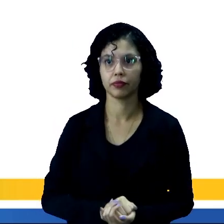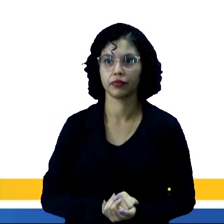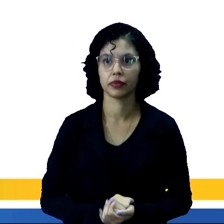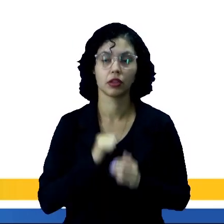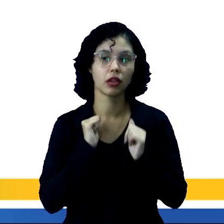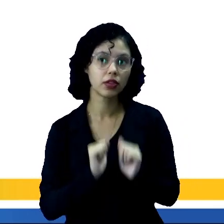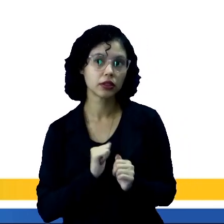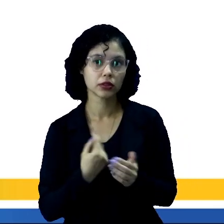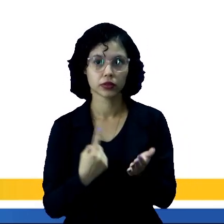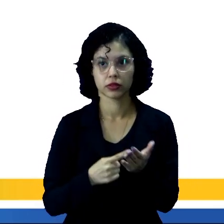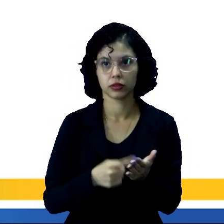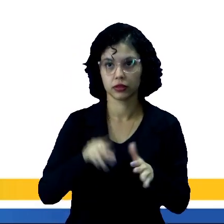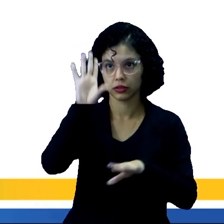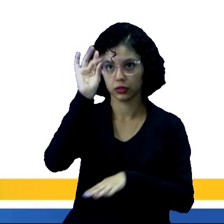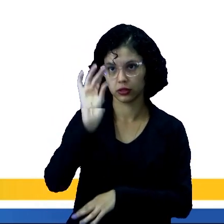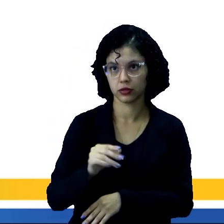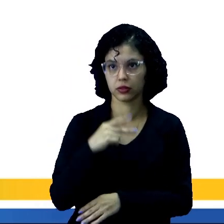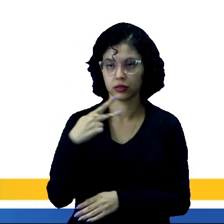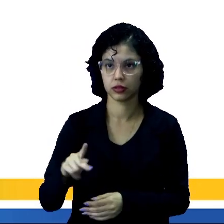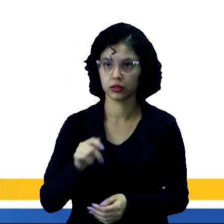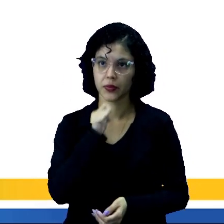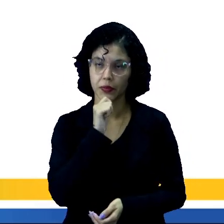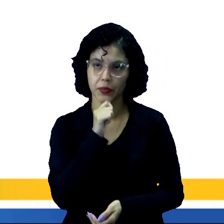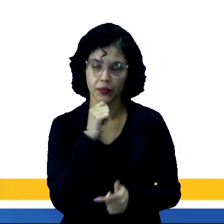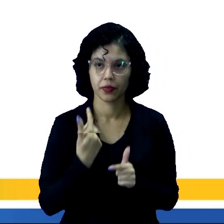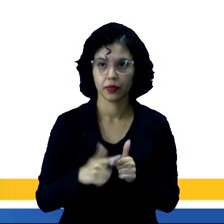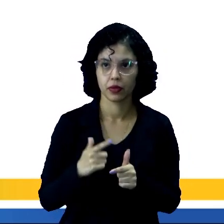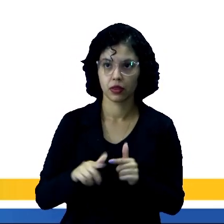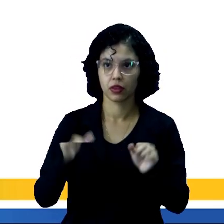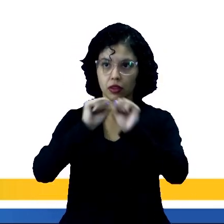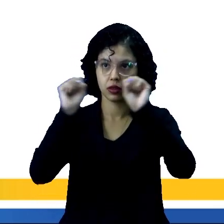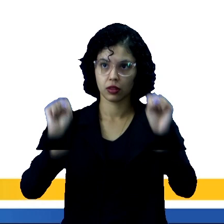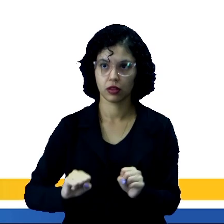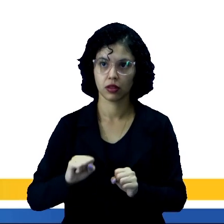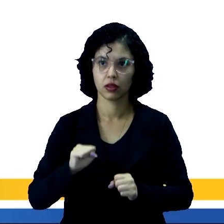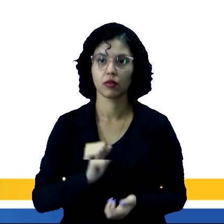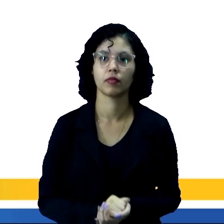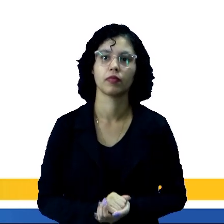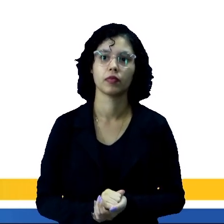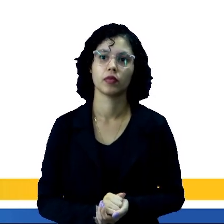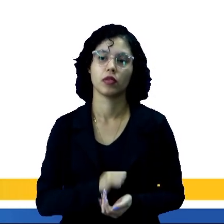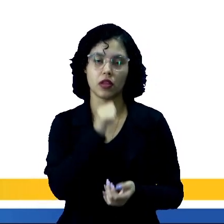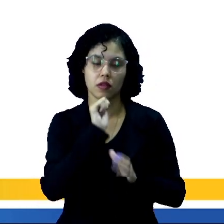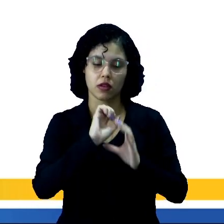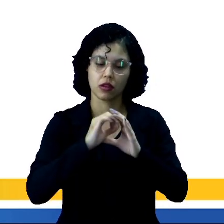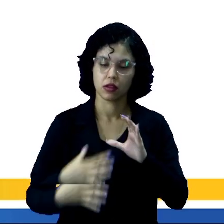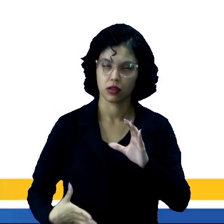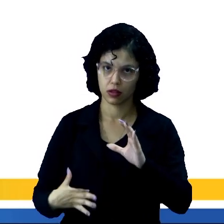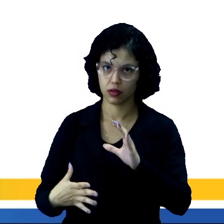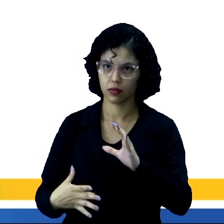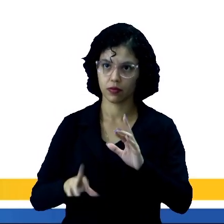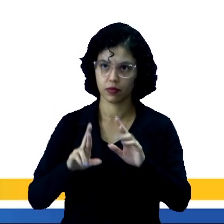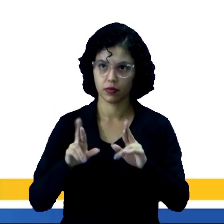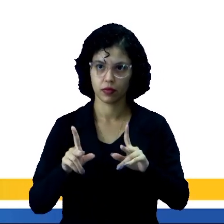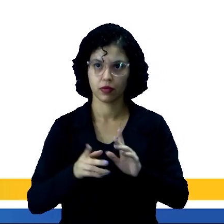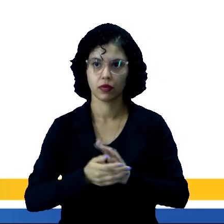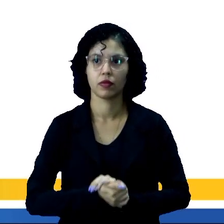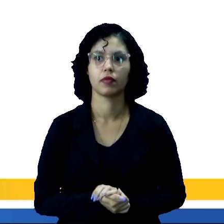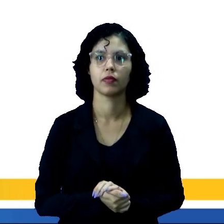né? E devemos considerar que cada uma dessas terras está situada em ter sistemas ecológicos diferentes,